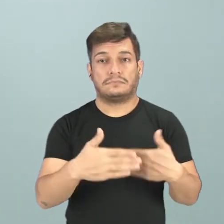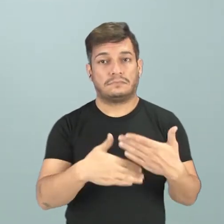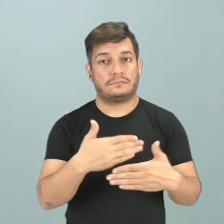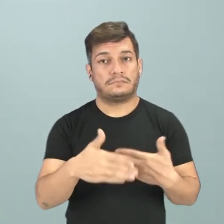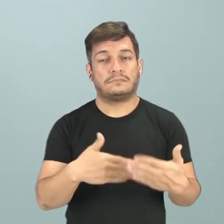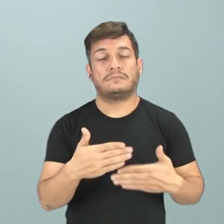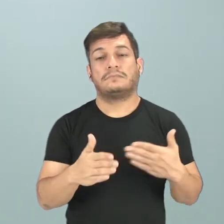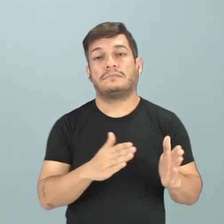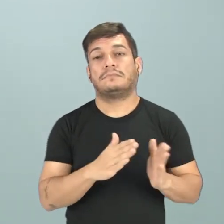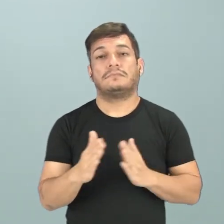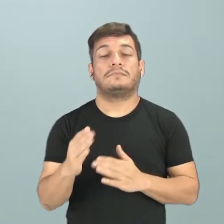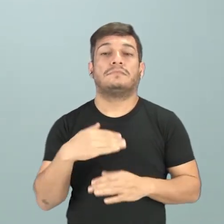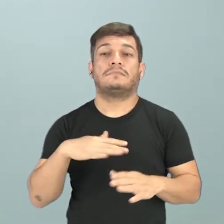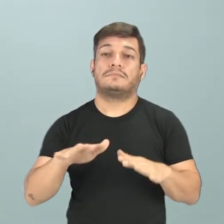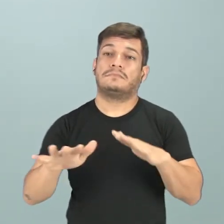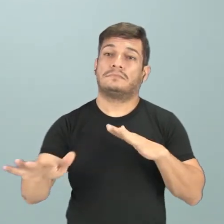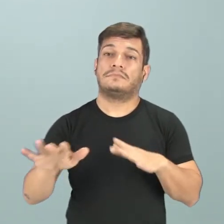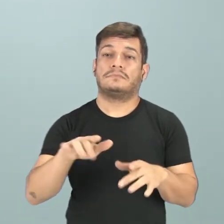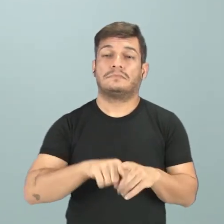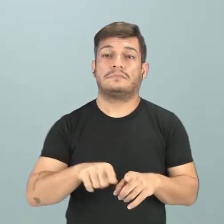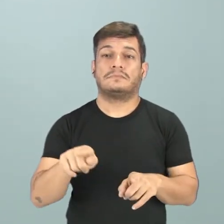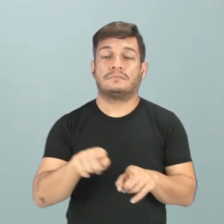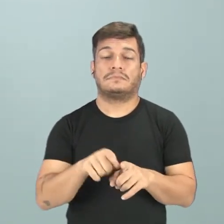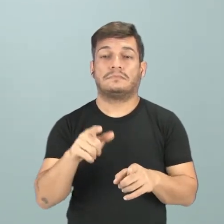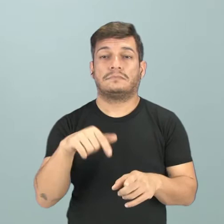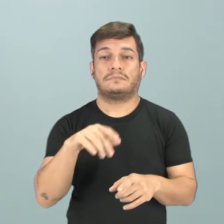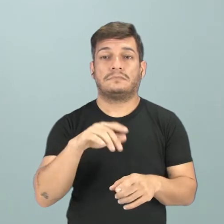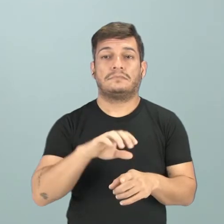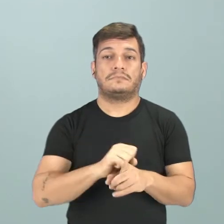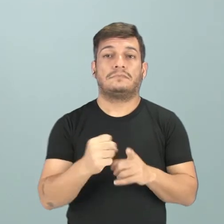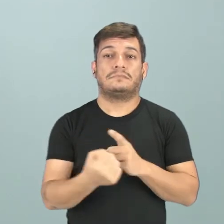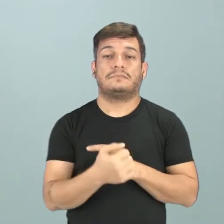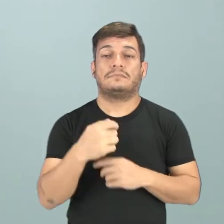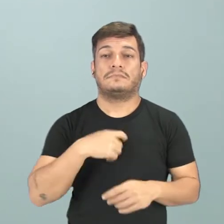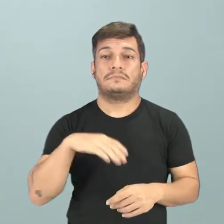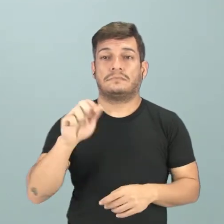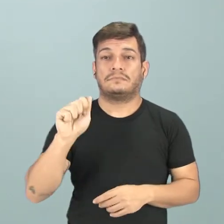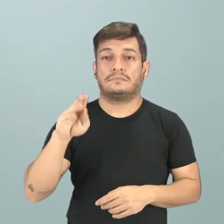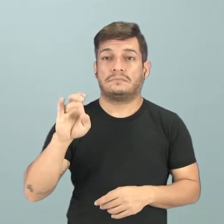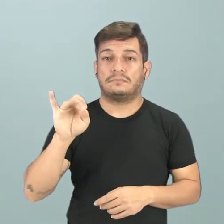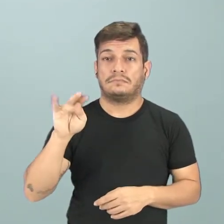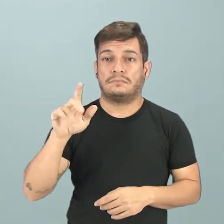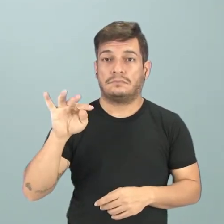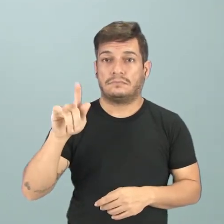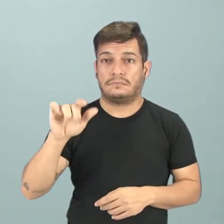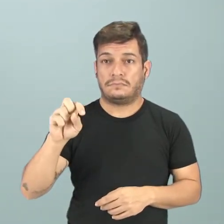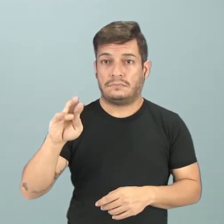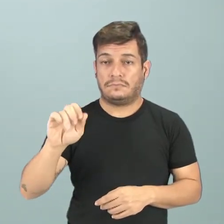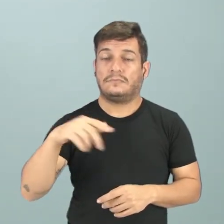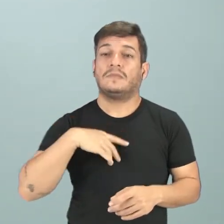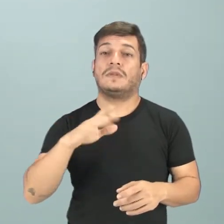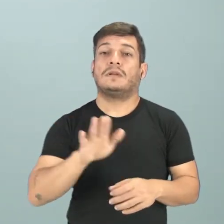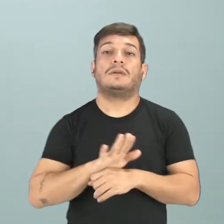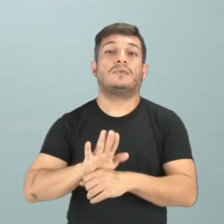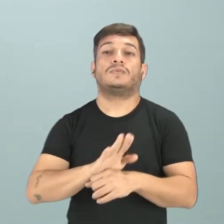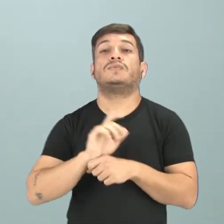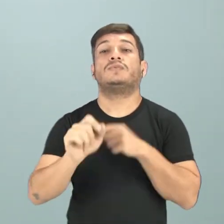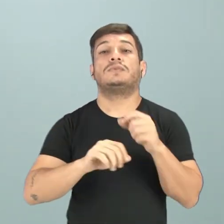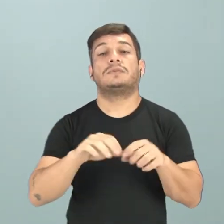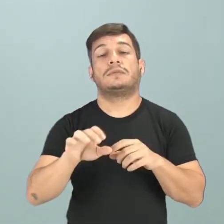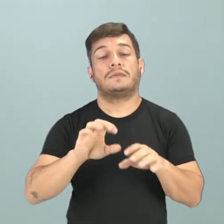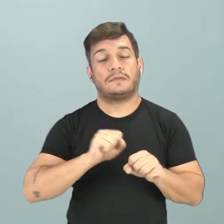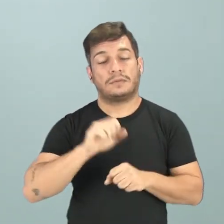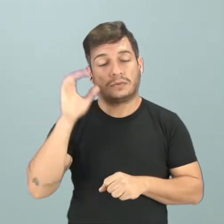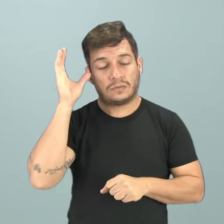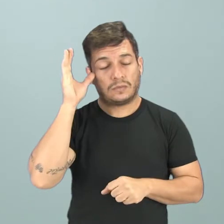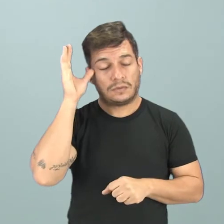processo. Então, esses movimentos ambientalistas, eles acabam contribuindo na formação dessa consciência